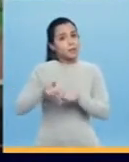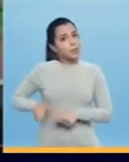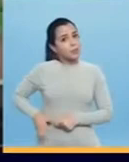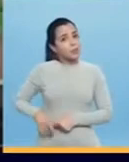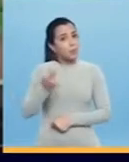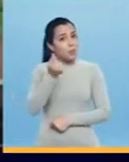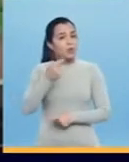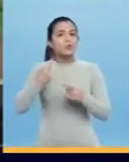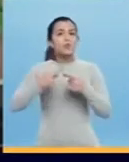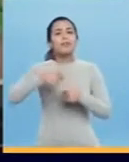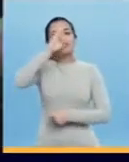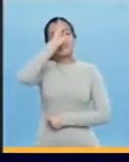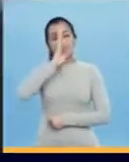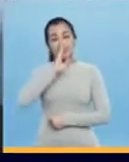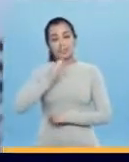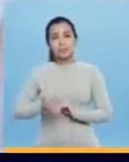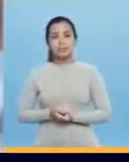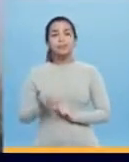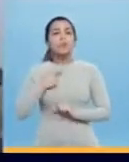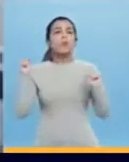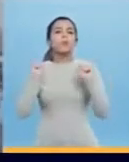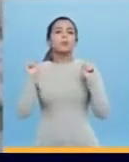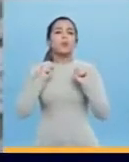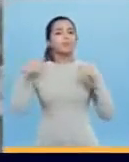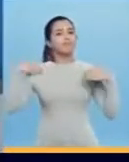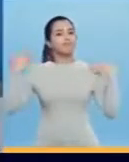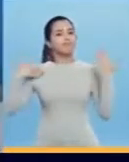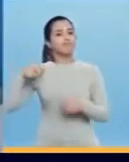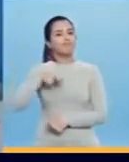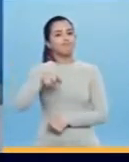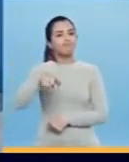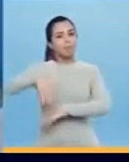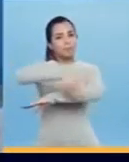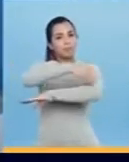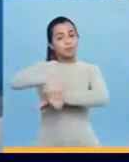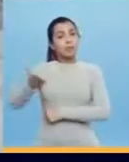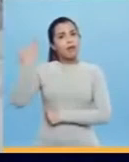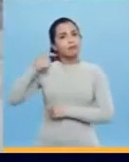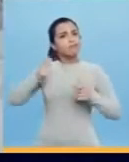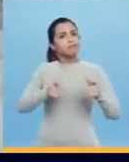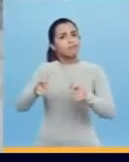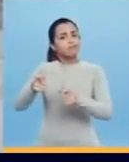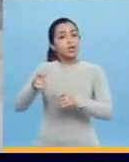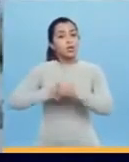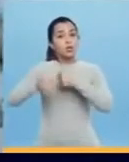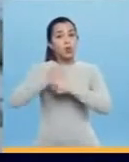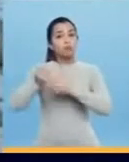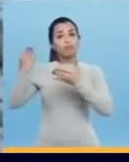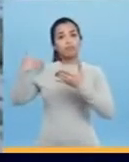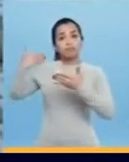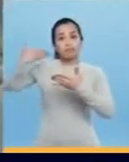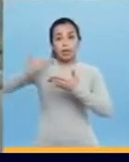bolso Porque o serviço é gratuito Eu adoro passear num calçadão Gente era cada buraco E do ano retrasado pra cá